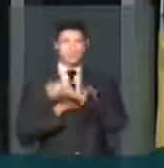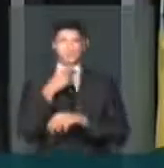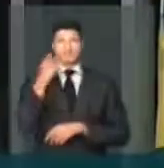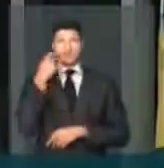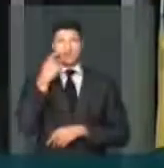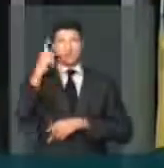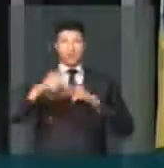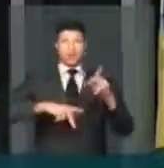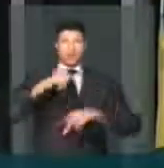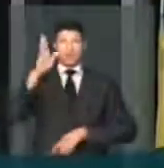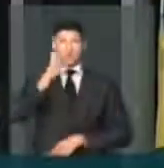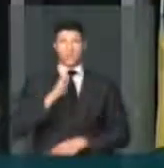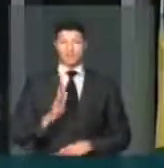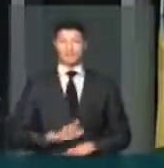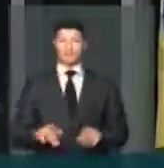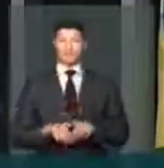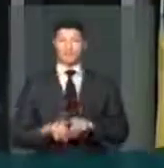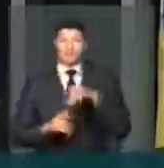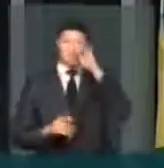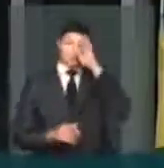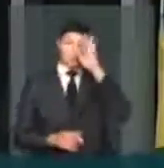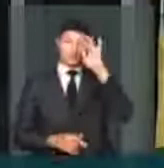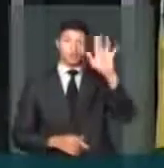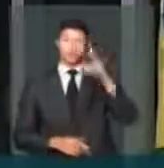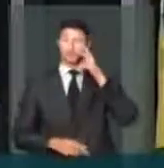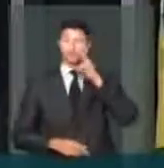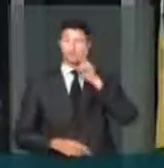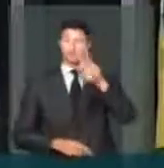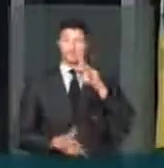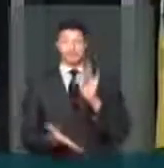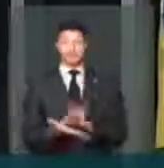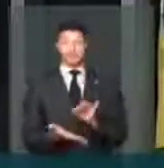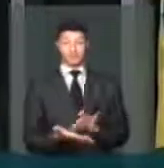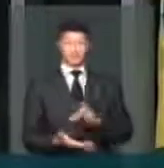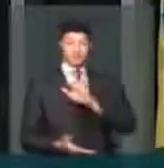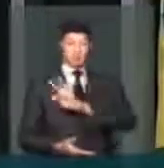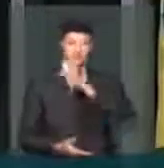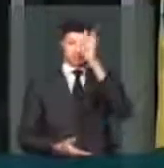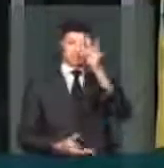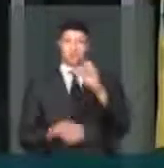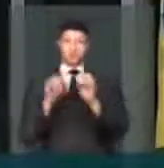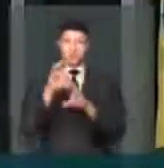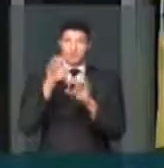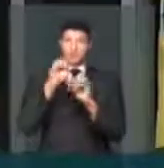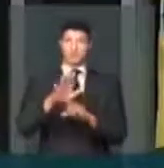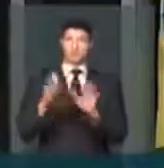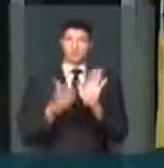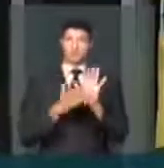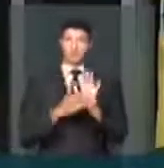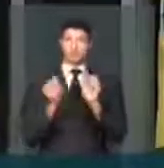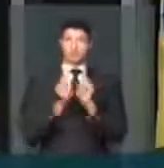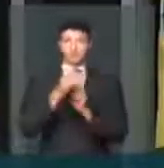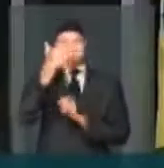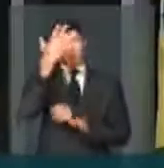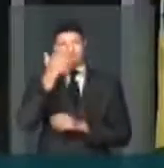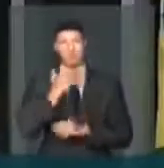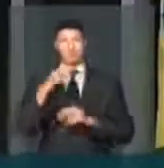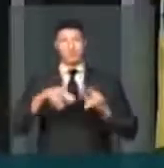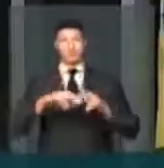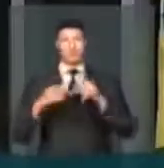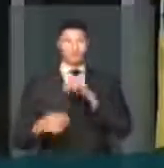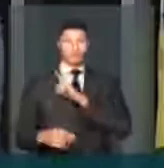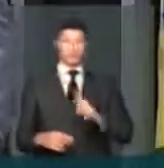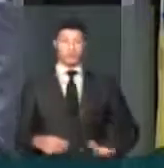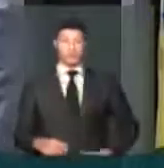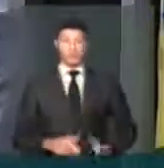contada ao povo brasileiro e a esperança de vermos efetivamente um dia a educação sendo tratada com seriedade pelo